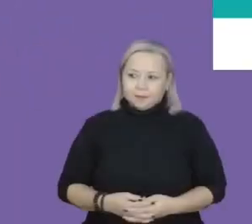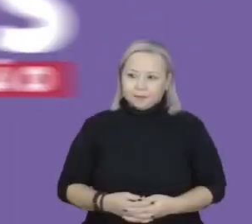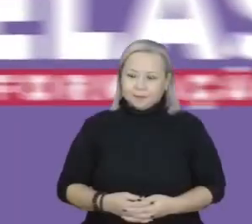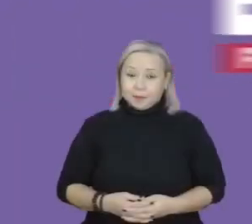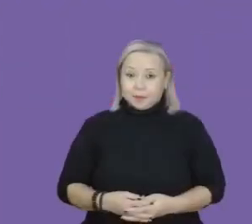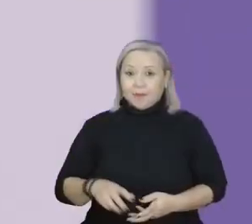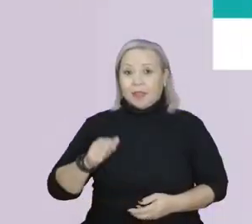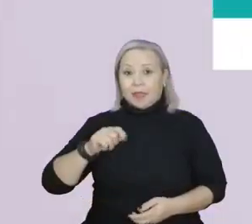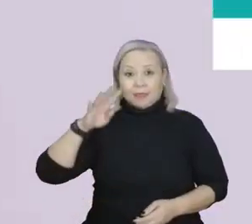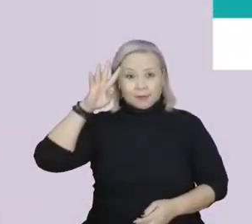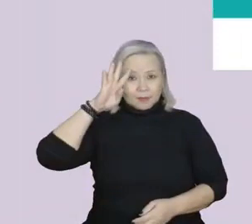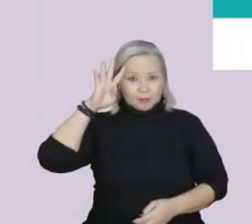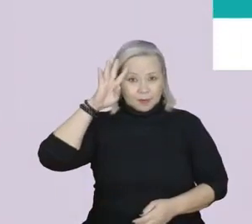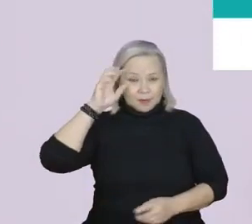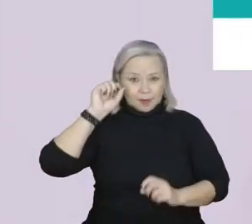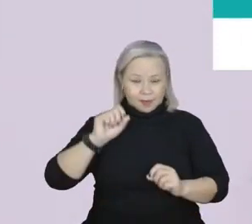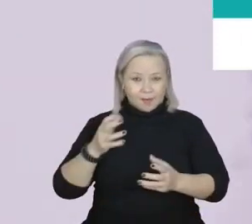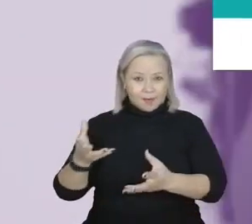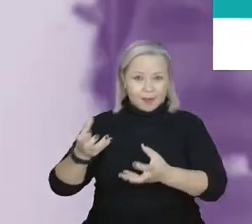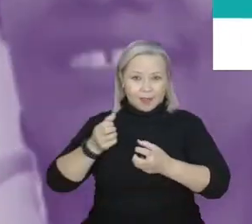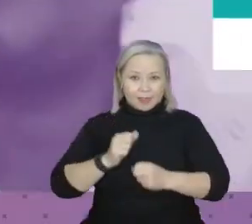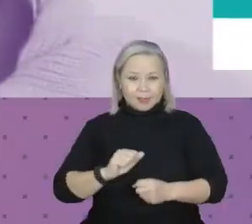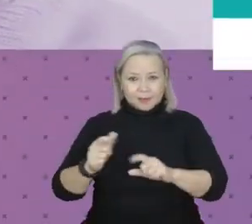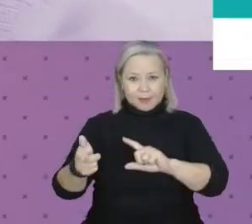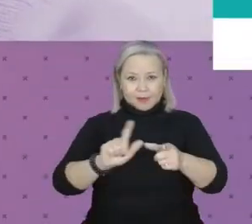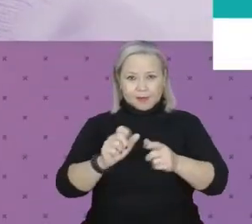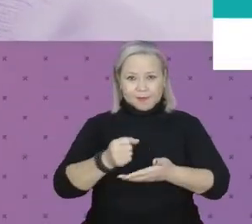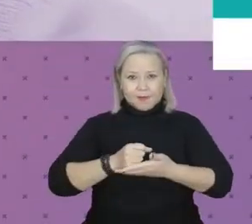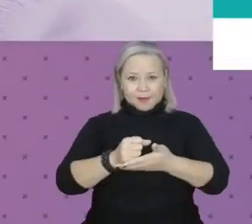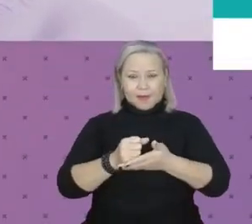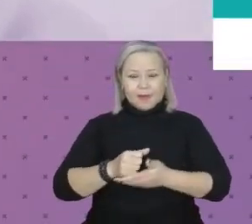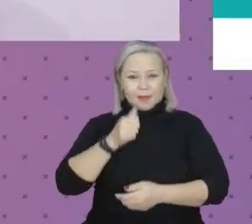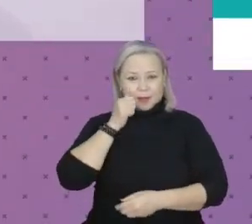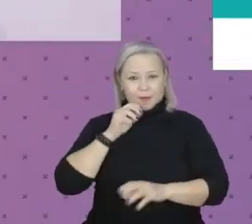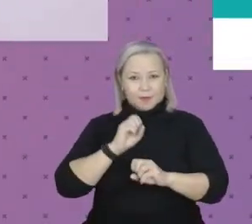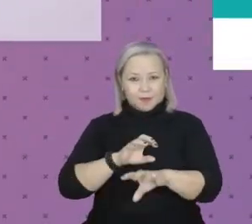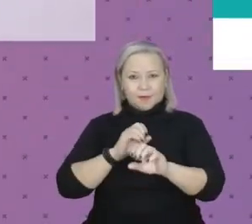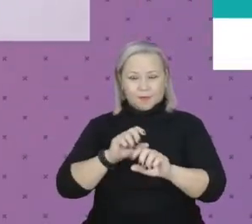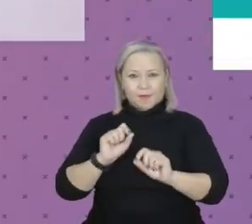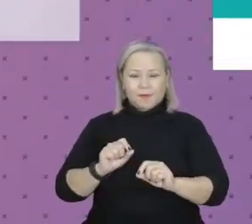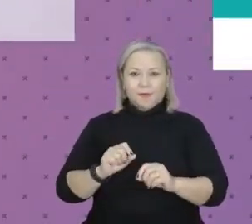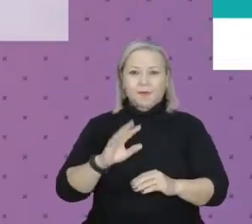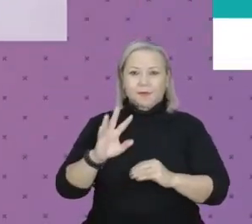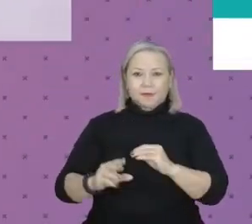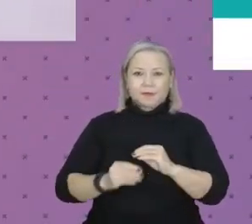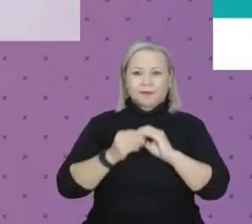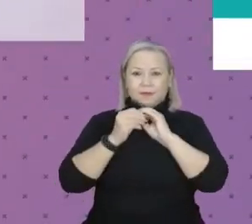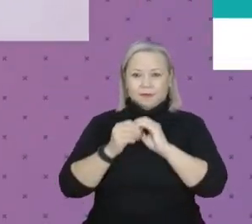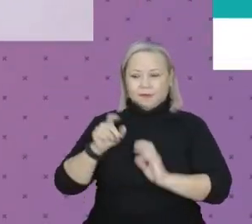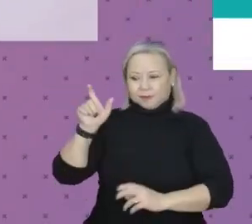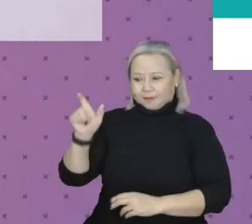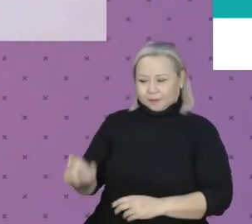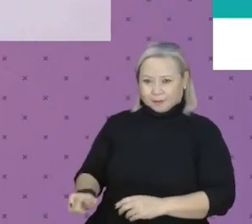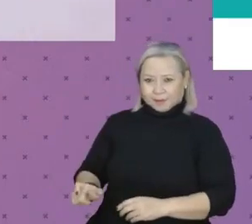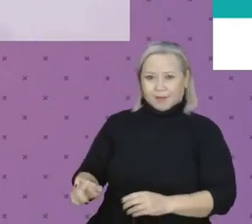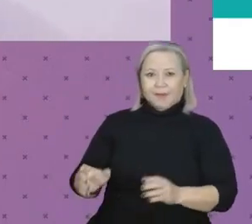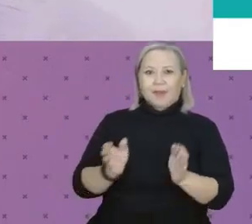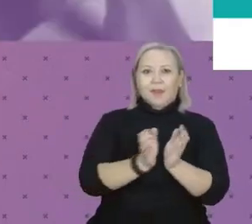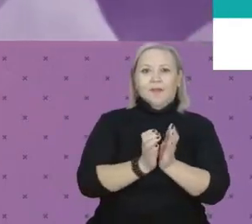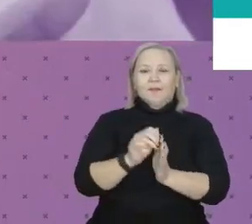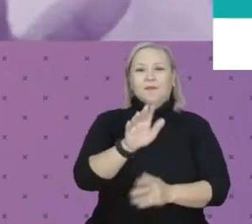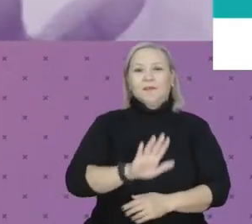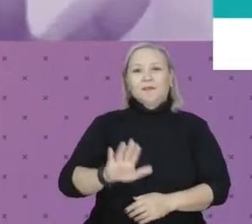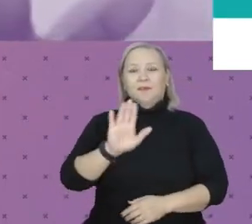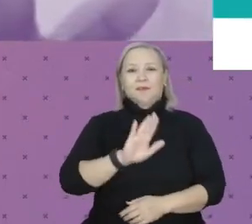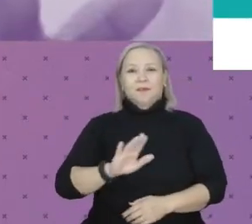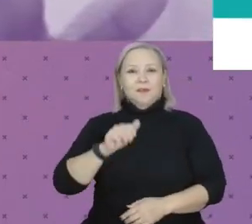Nesta quarta-feira recebemos no TV Elas por Elas formação a integrante do Fórum Nacional de Mulheres Negras do Mato